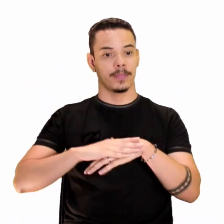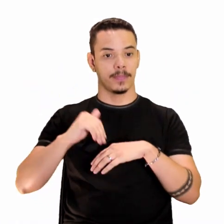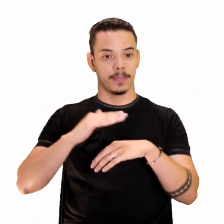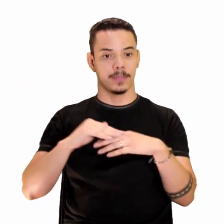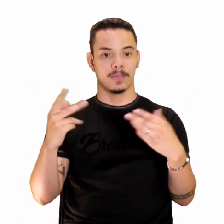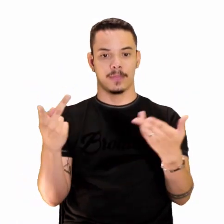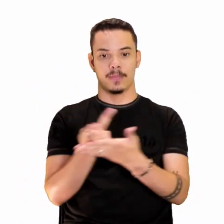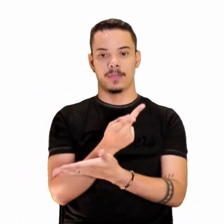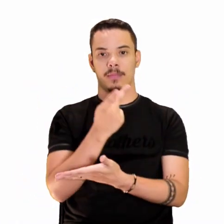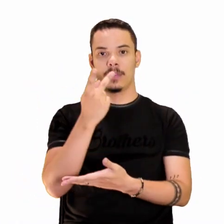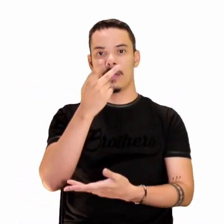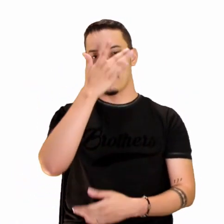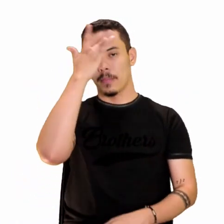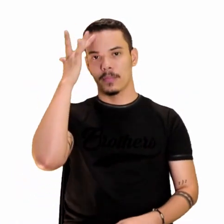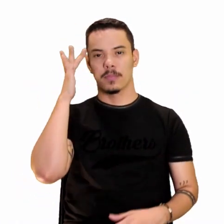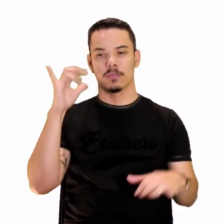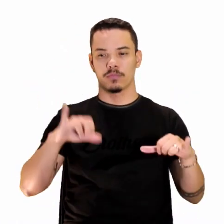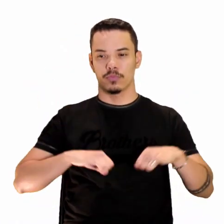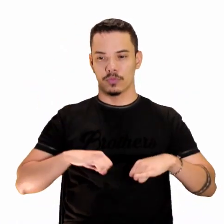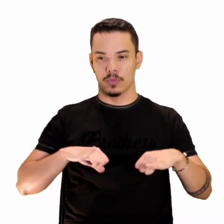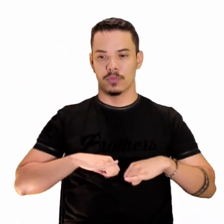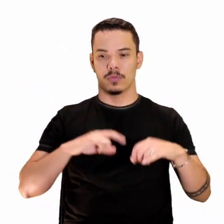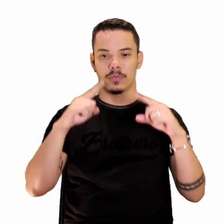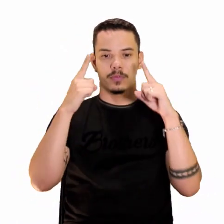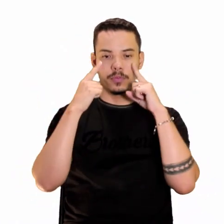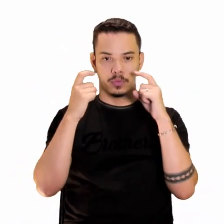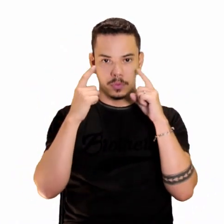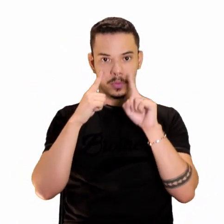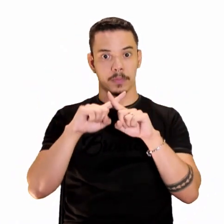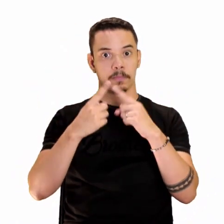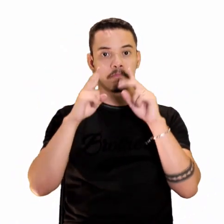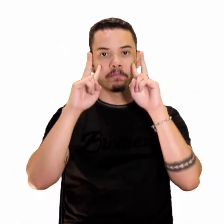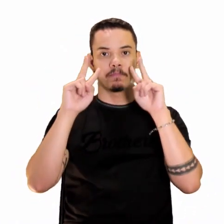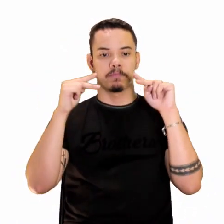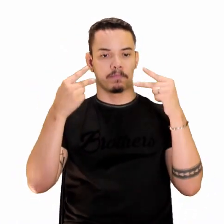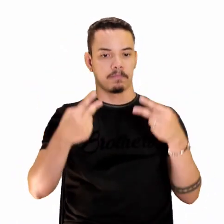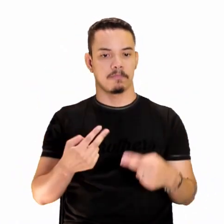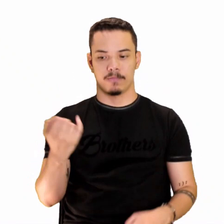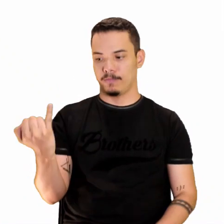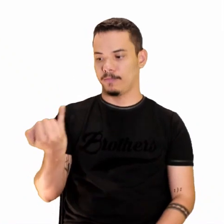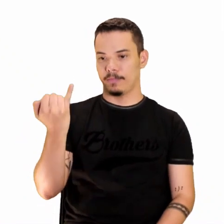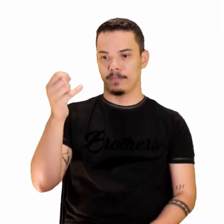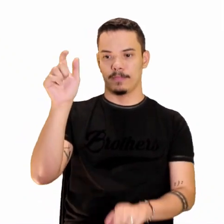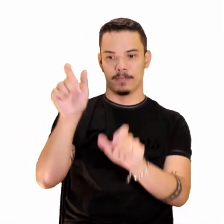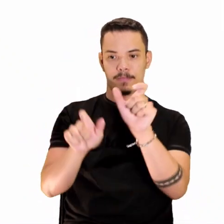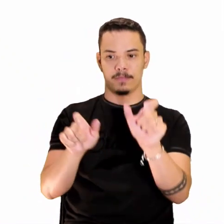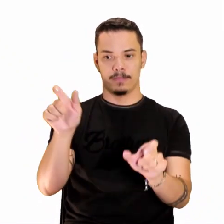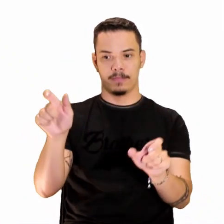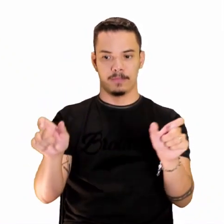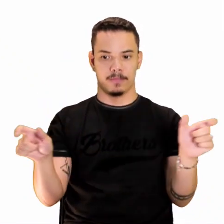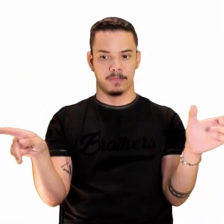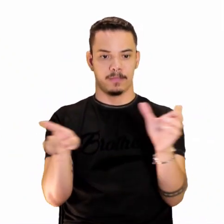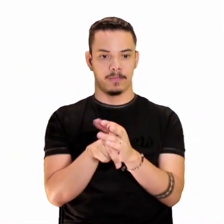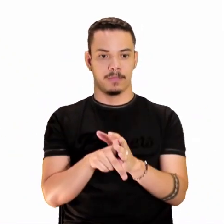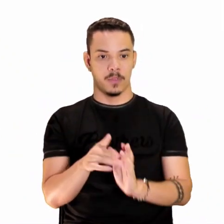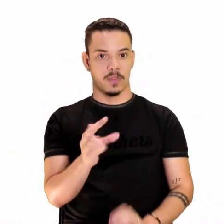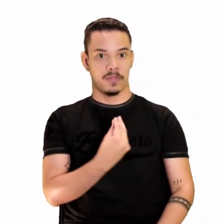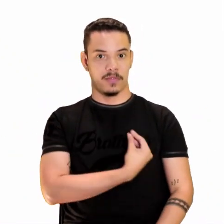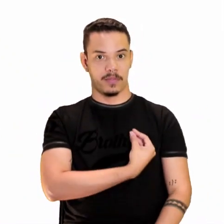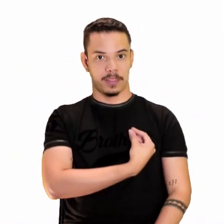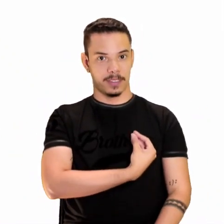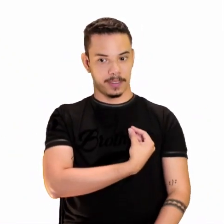para aqueles que choram, para aqueles que reconhecem a importância das pessoas que passaram por suas